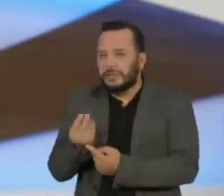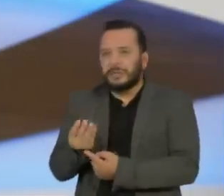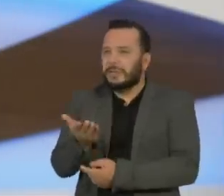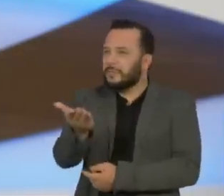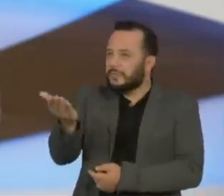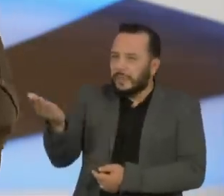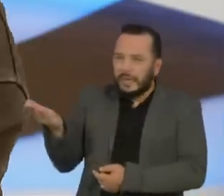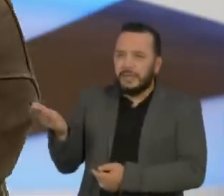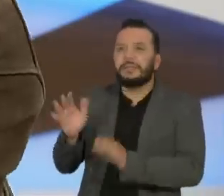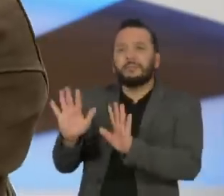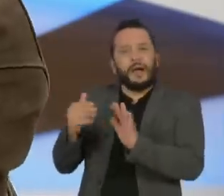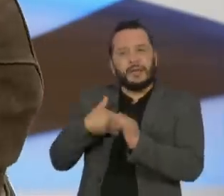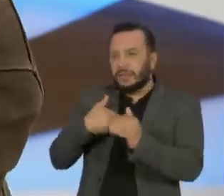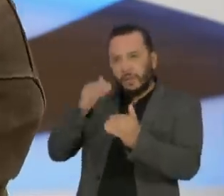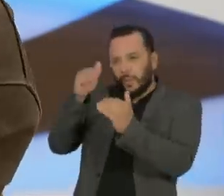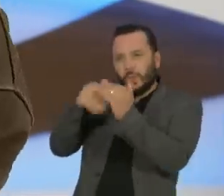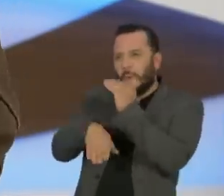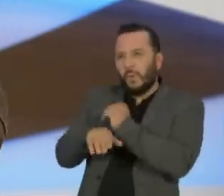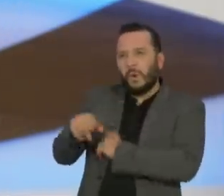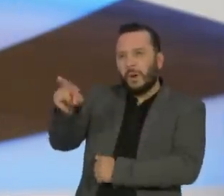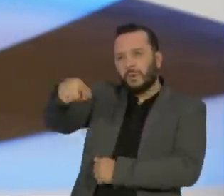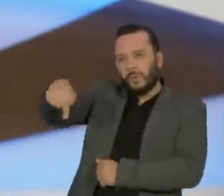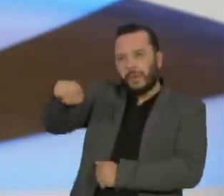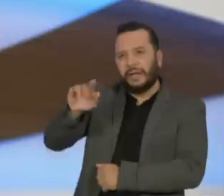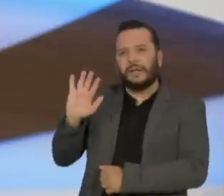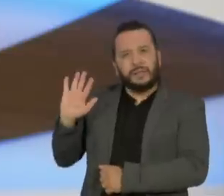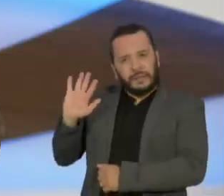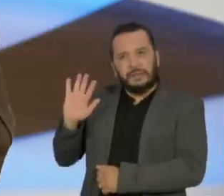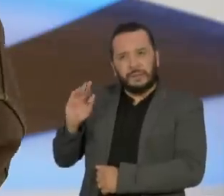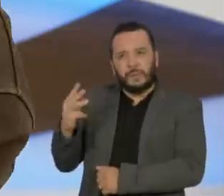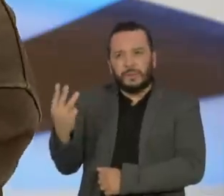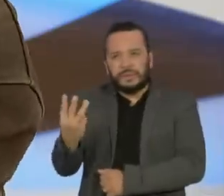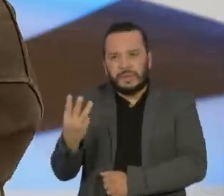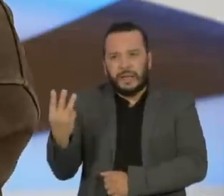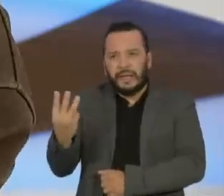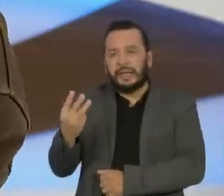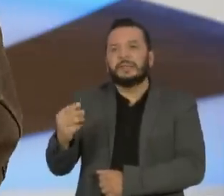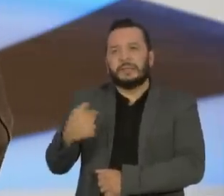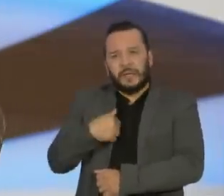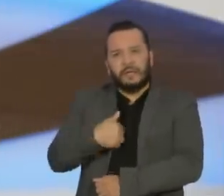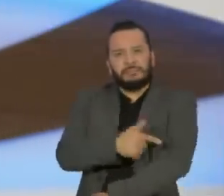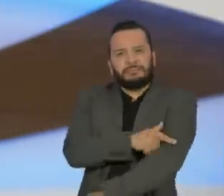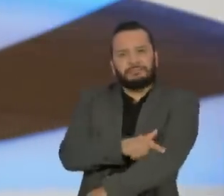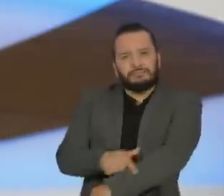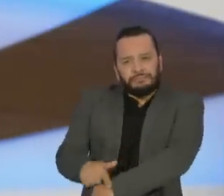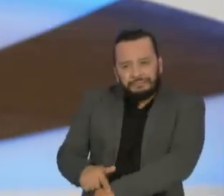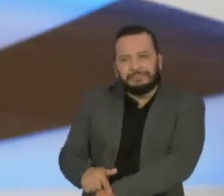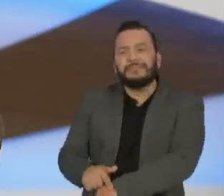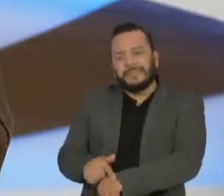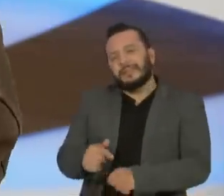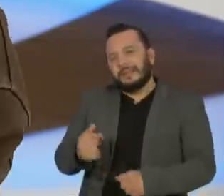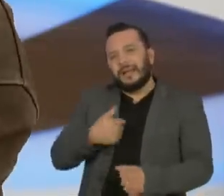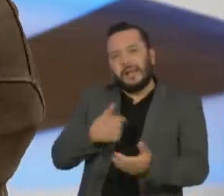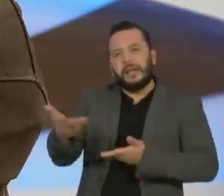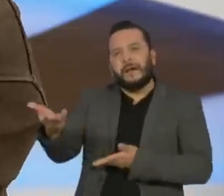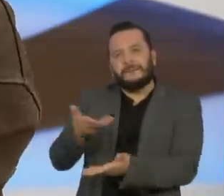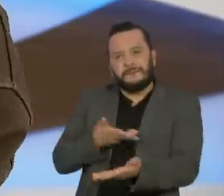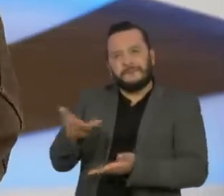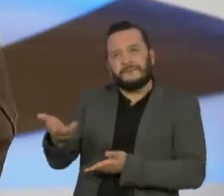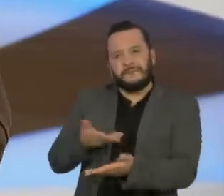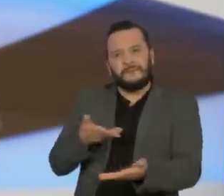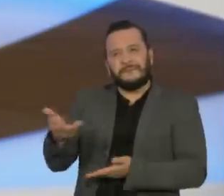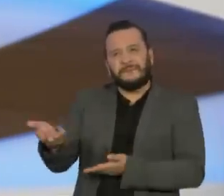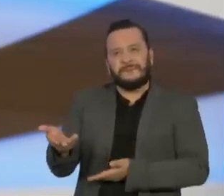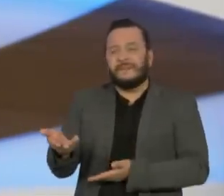apesar de discordar, blá, blá, blá, Tentei, enfim, ser republicano, ser um ser civilizado, e não